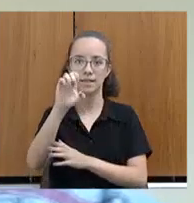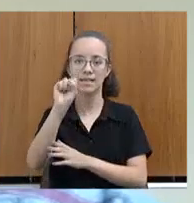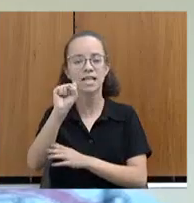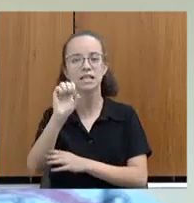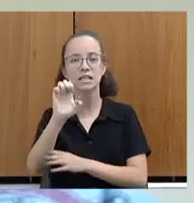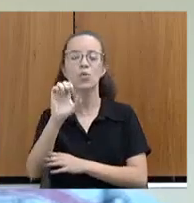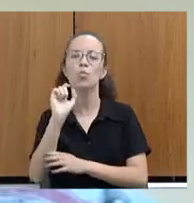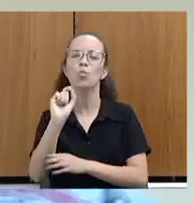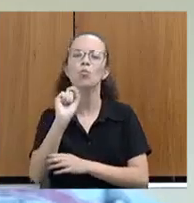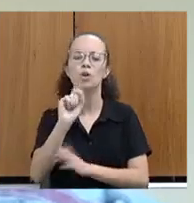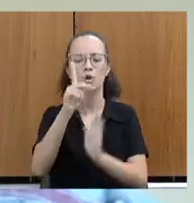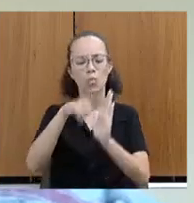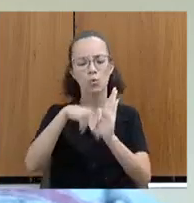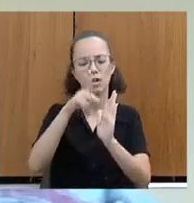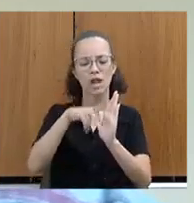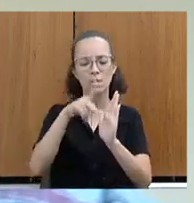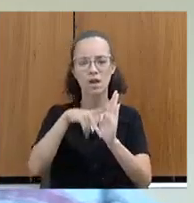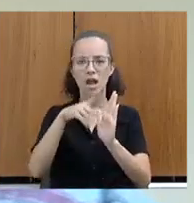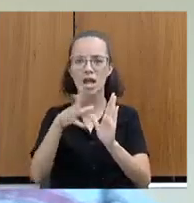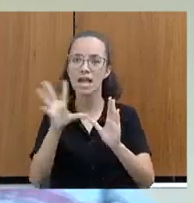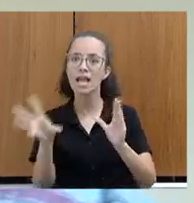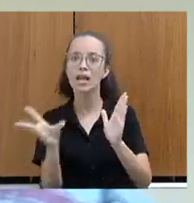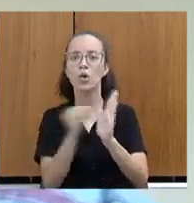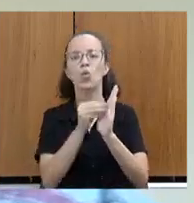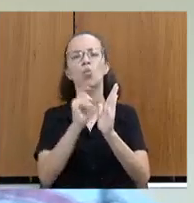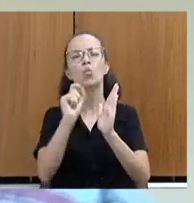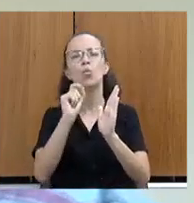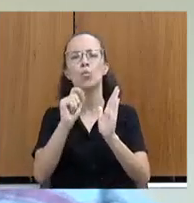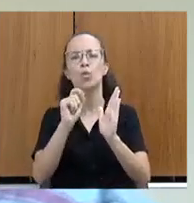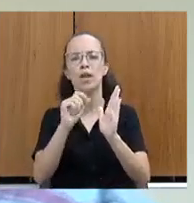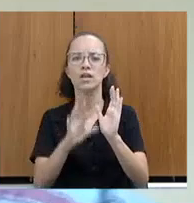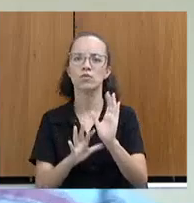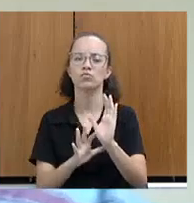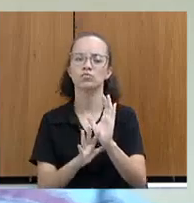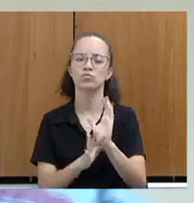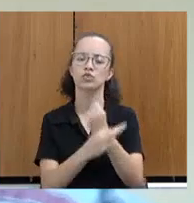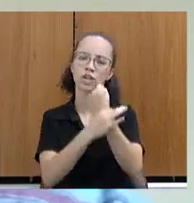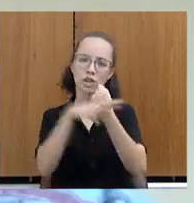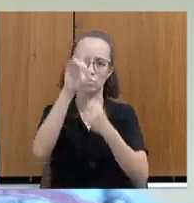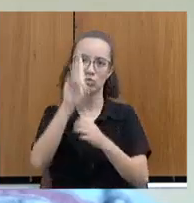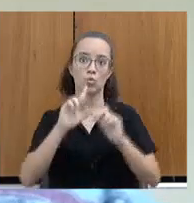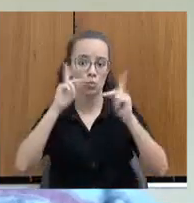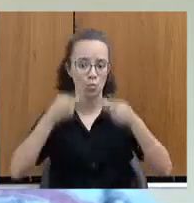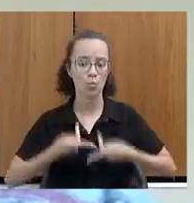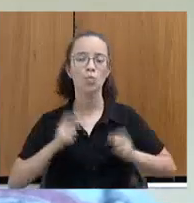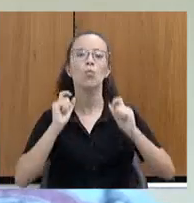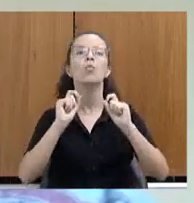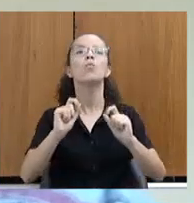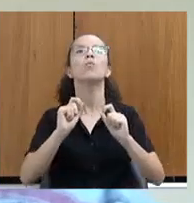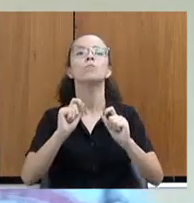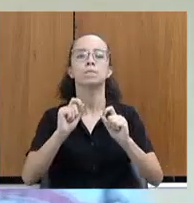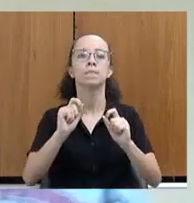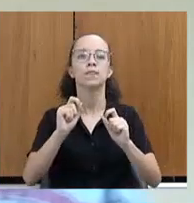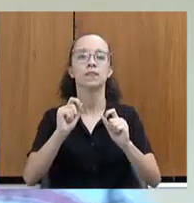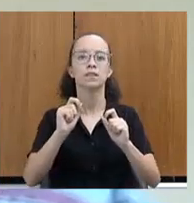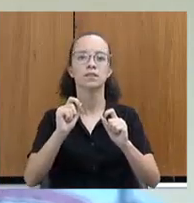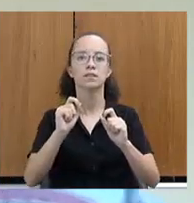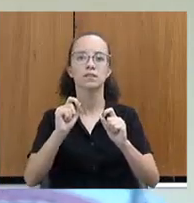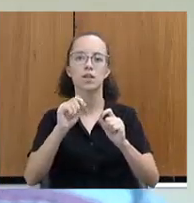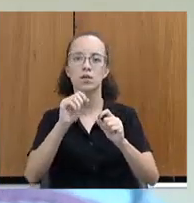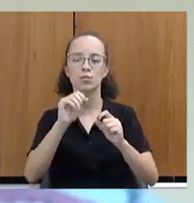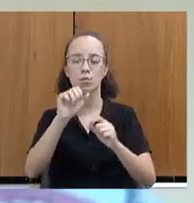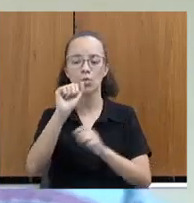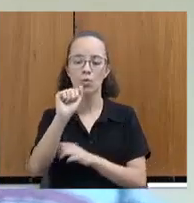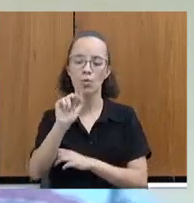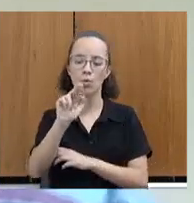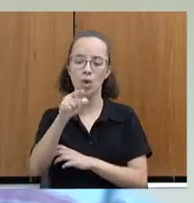fosse incluído no Programa de Proteção de Defensores dos Direitos Humanos de Minas Gerais, o bispo auxiliar da Arquidiocese de Belo Horizonte, o Dom